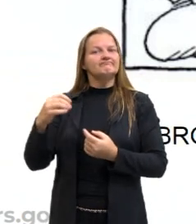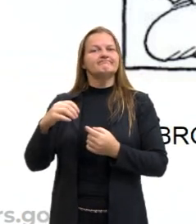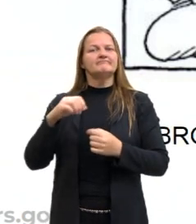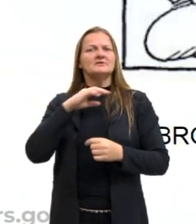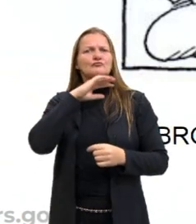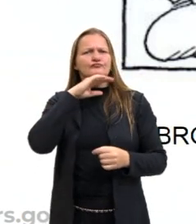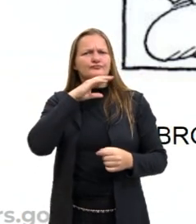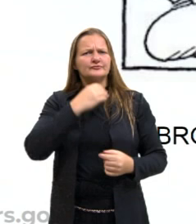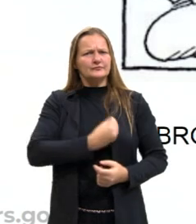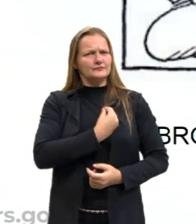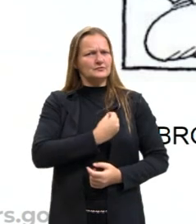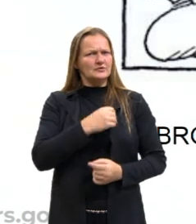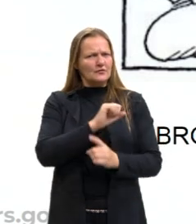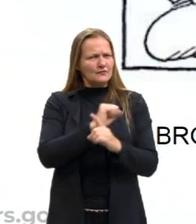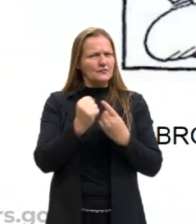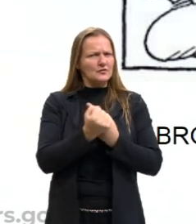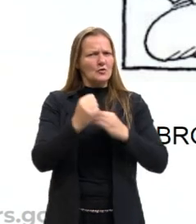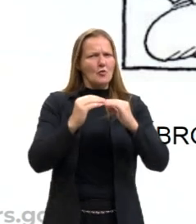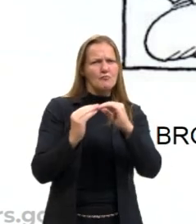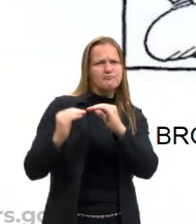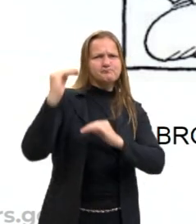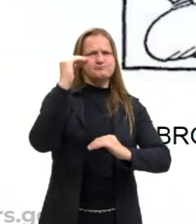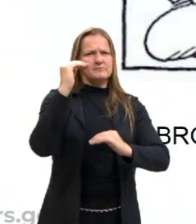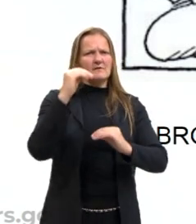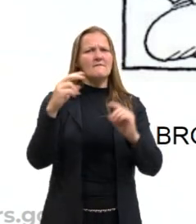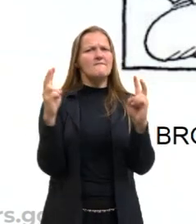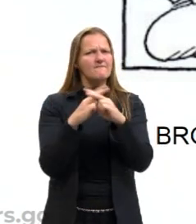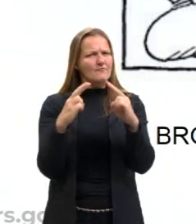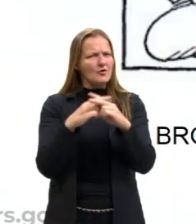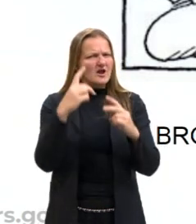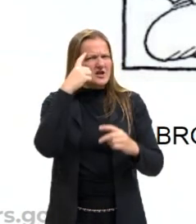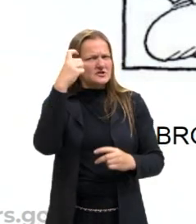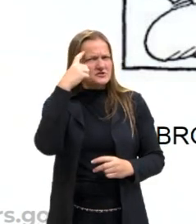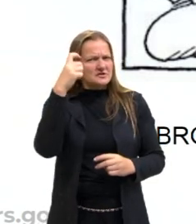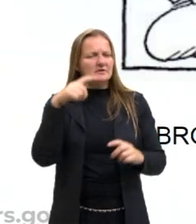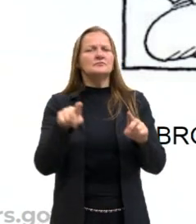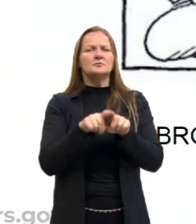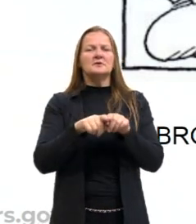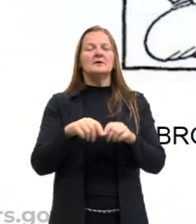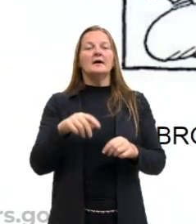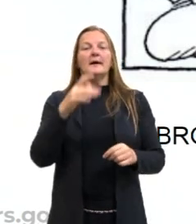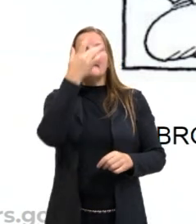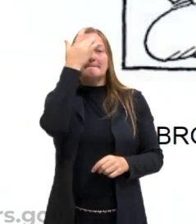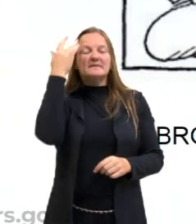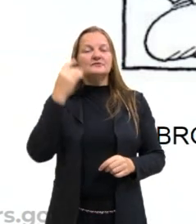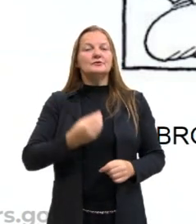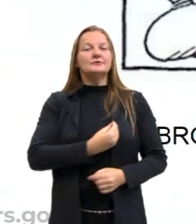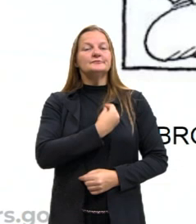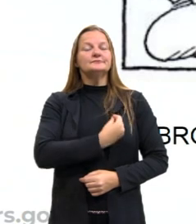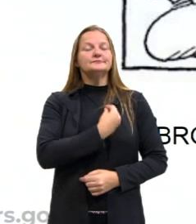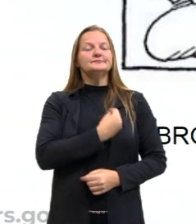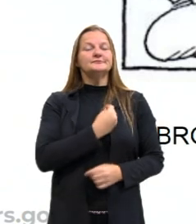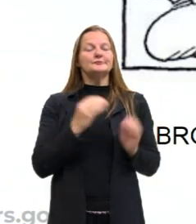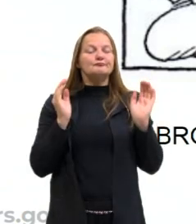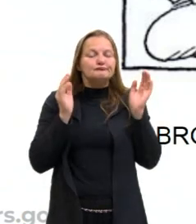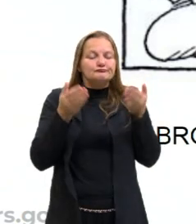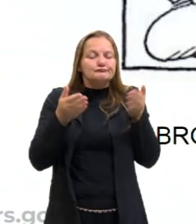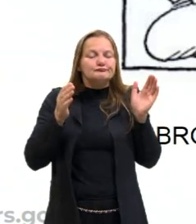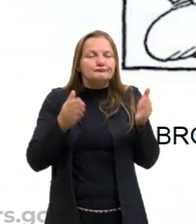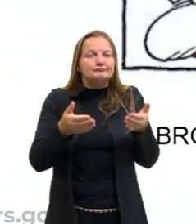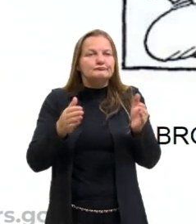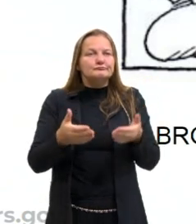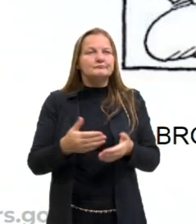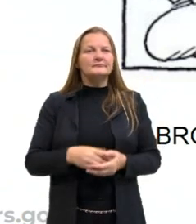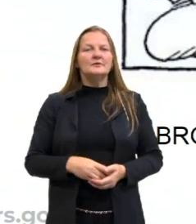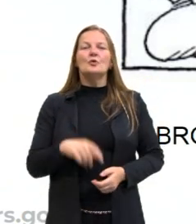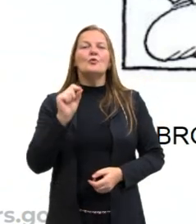que tornam a nossa sociedade mais desigual, mais violenta, as pessoas seguem tentando viver sua vida. E qual que